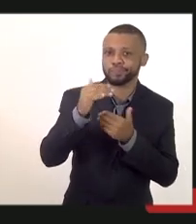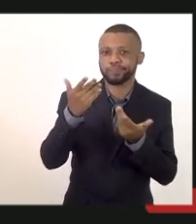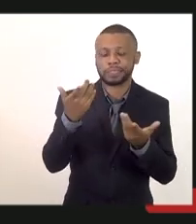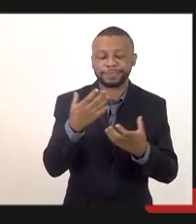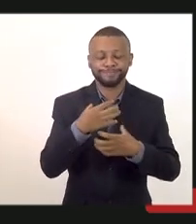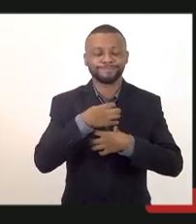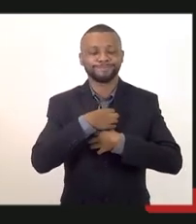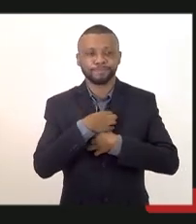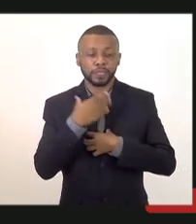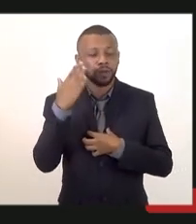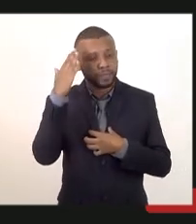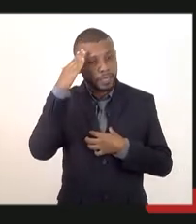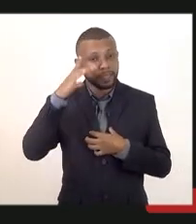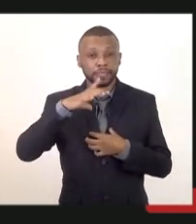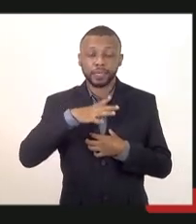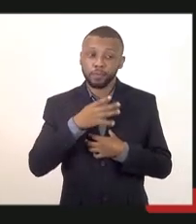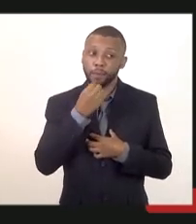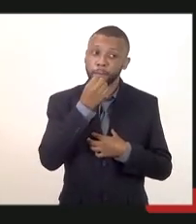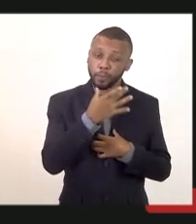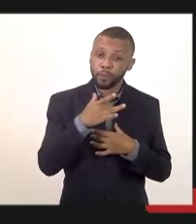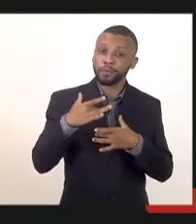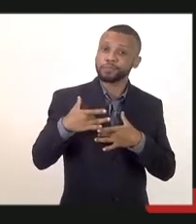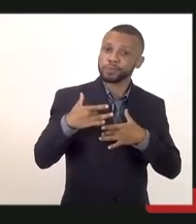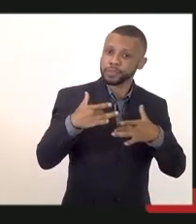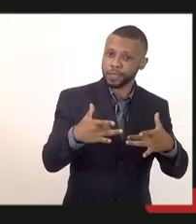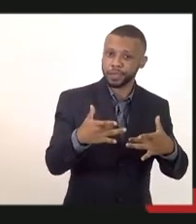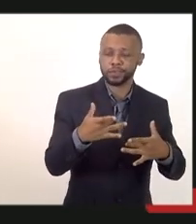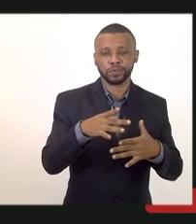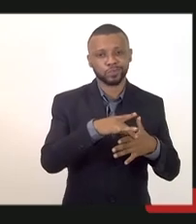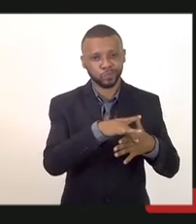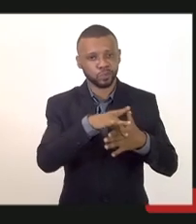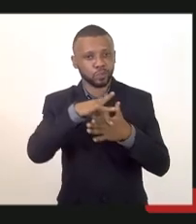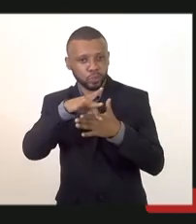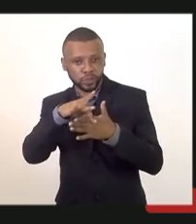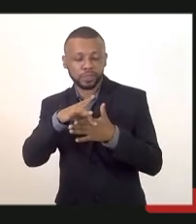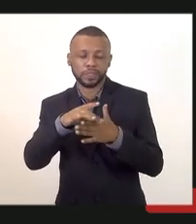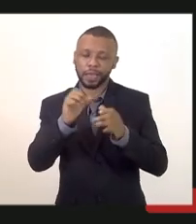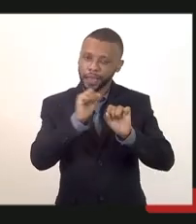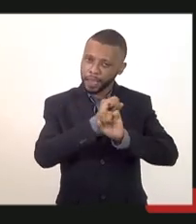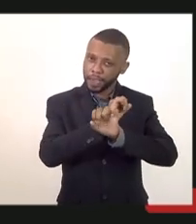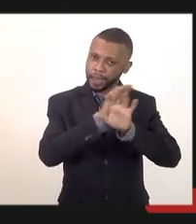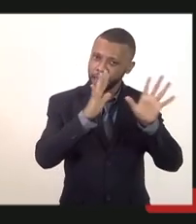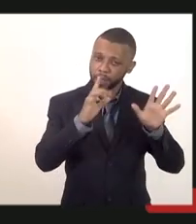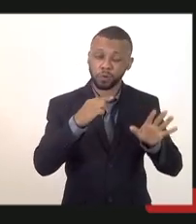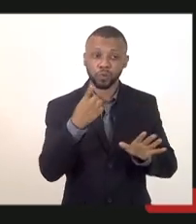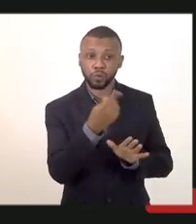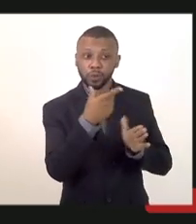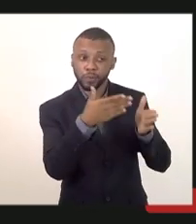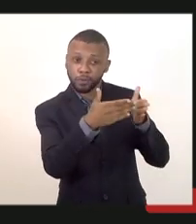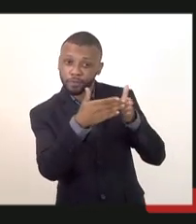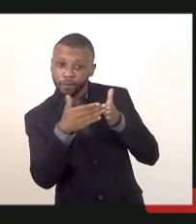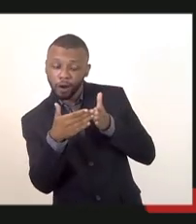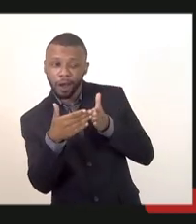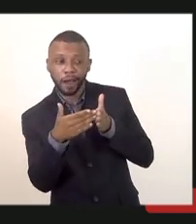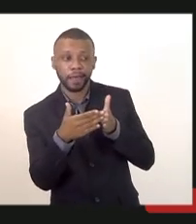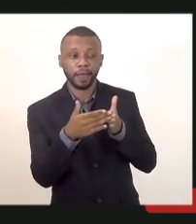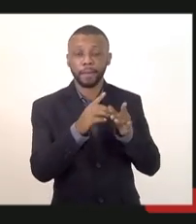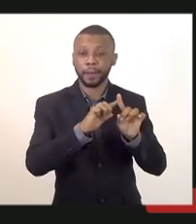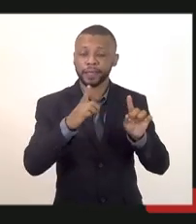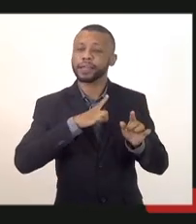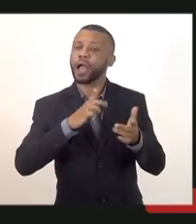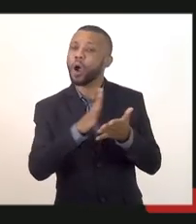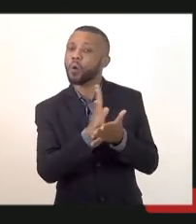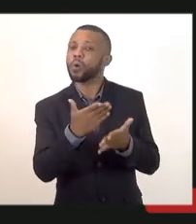vontade do coronel é nítido isso não só da gente que está de fora mas de alguns companheiros que estão dentro